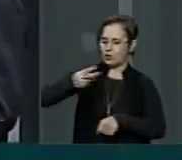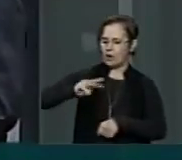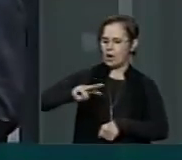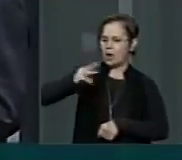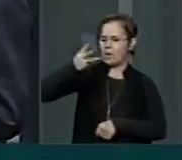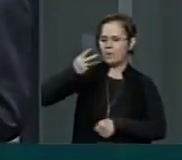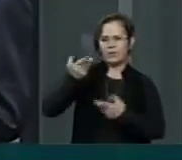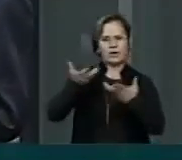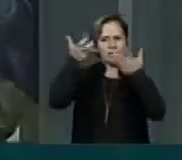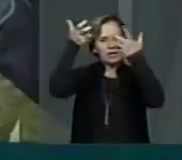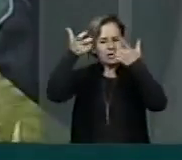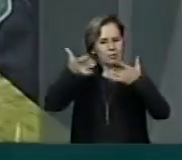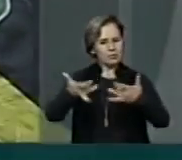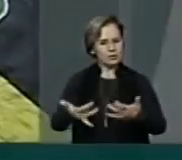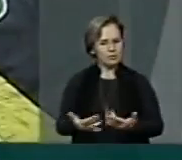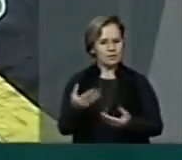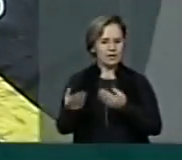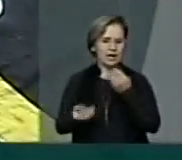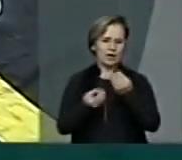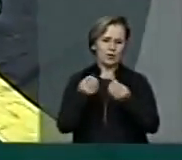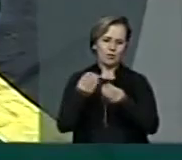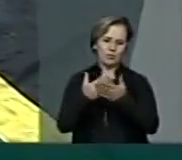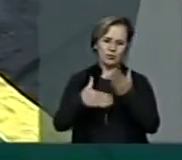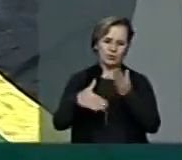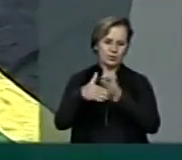relato bem maior aqui, com a vossa permissão.